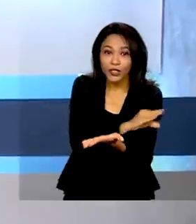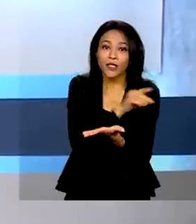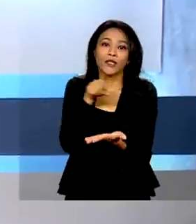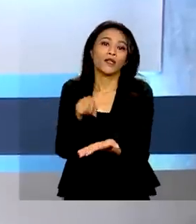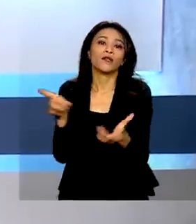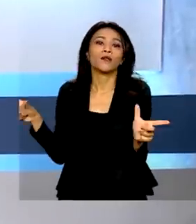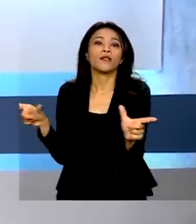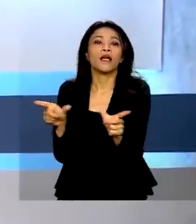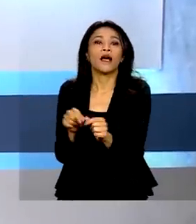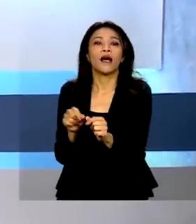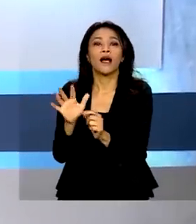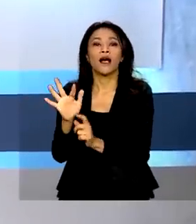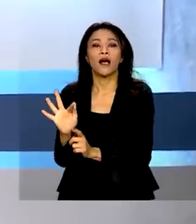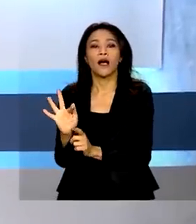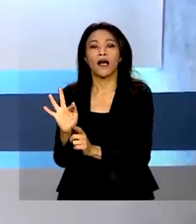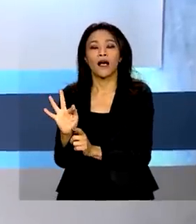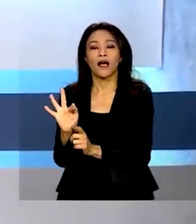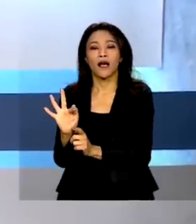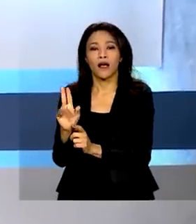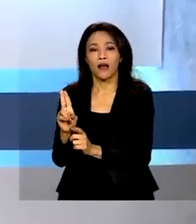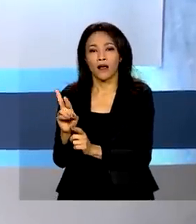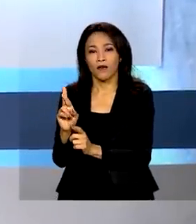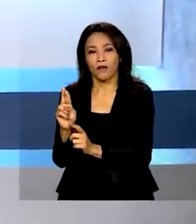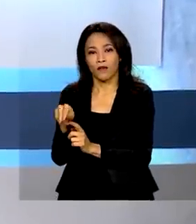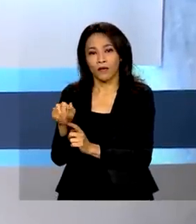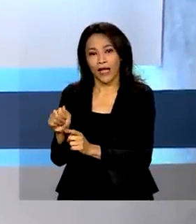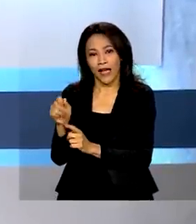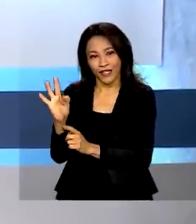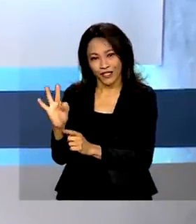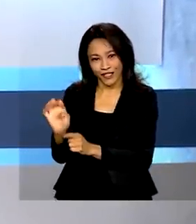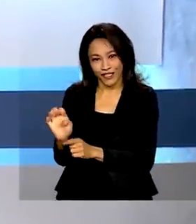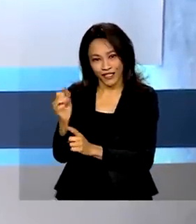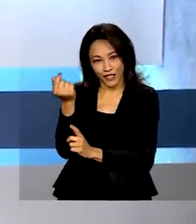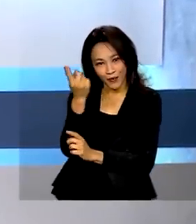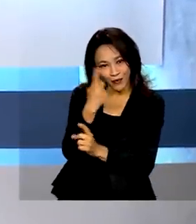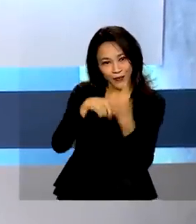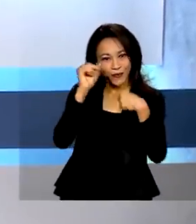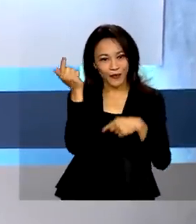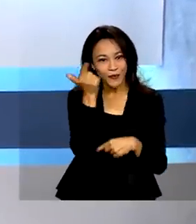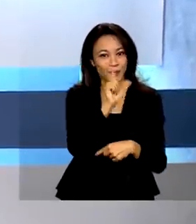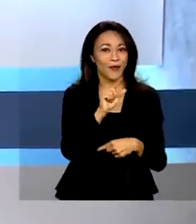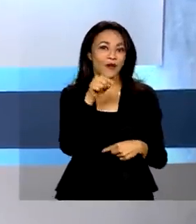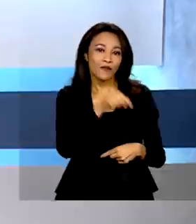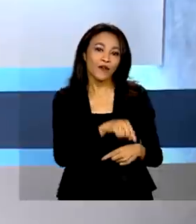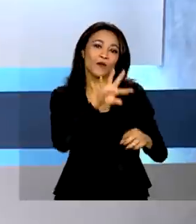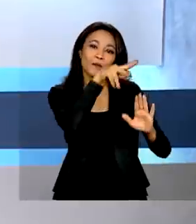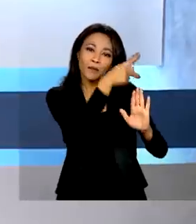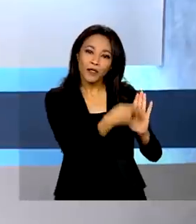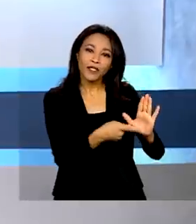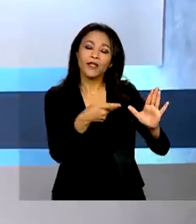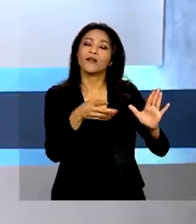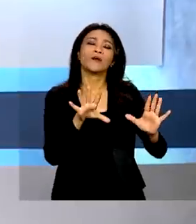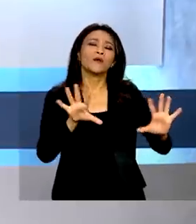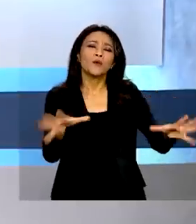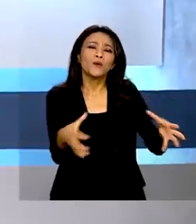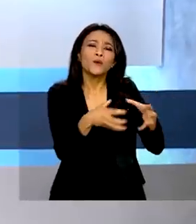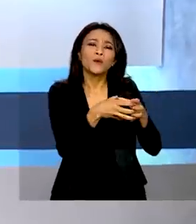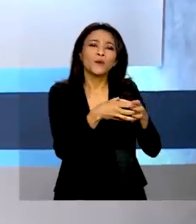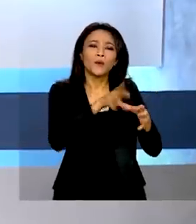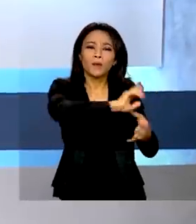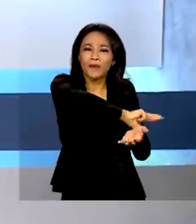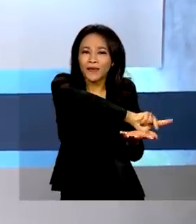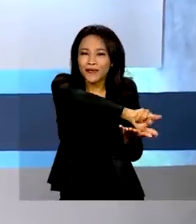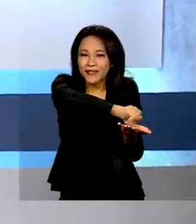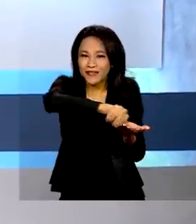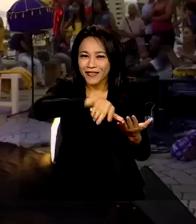Nacional de Artes. E um dos projetos contemplados foi o do coletivo Ambidestro, formado por várias trupes de